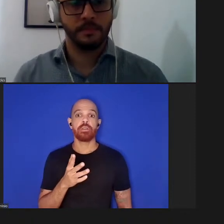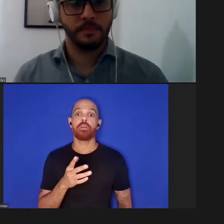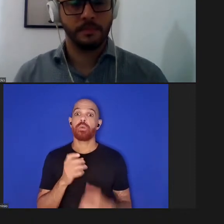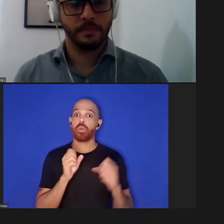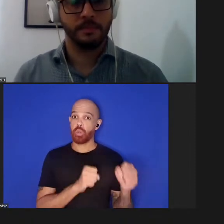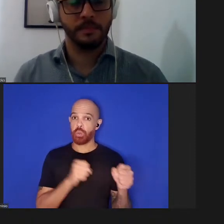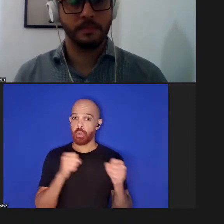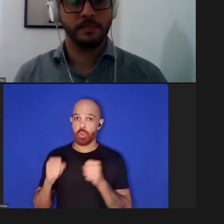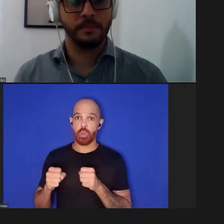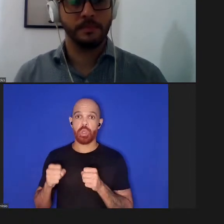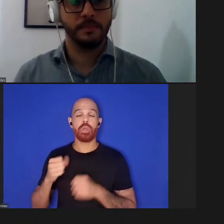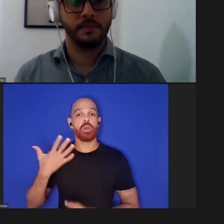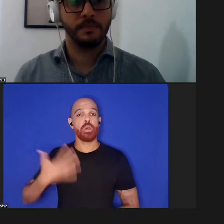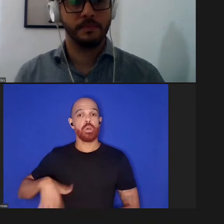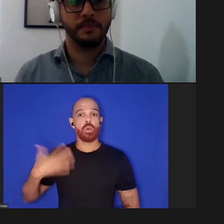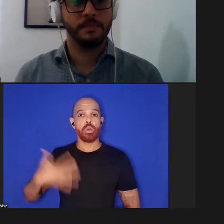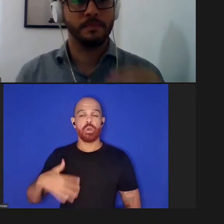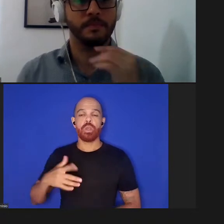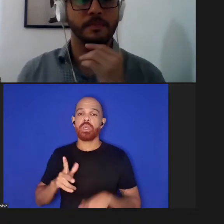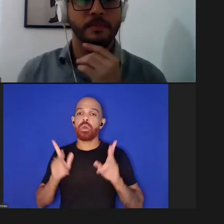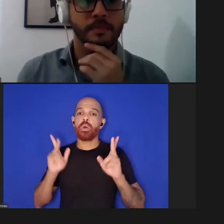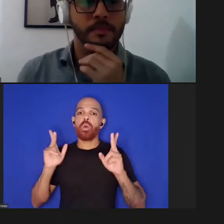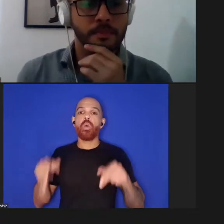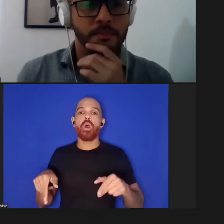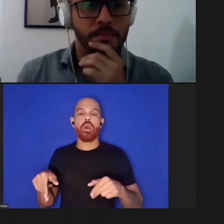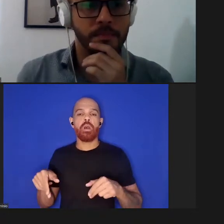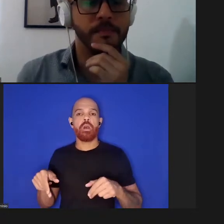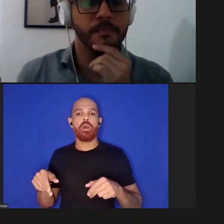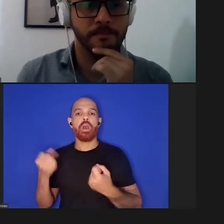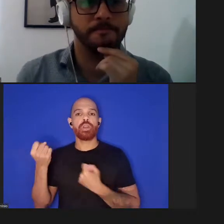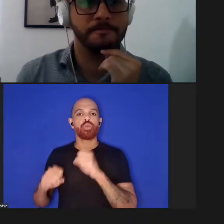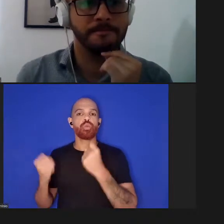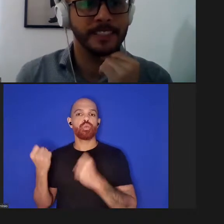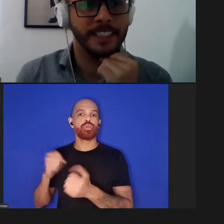a indústria de publicações